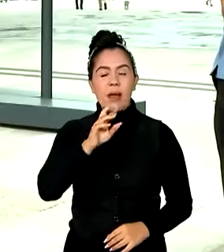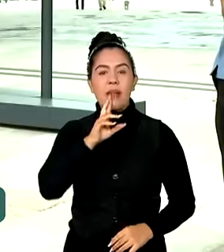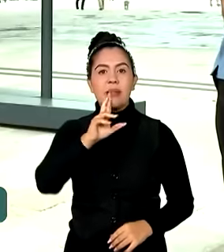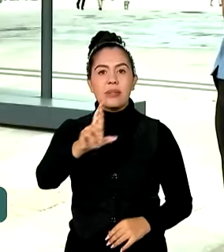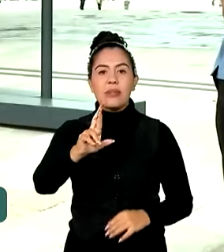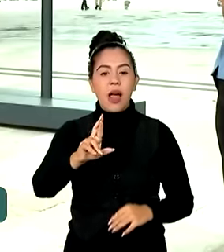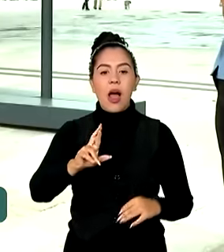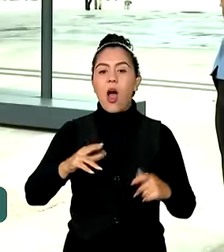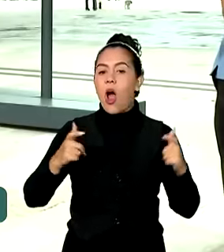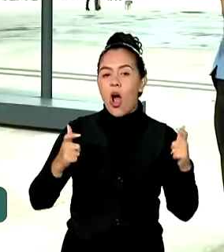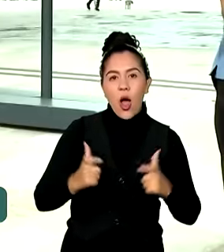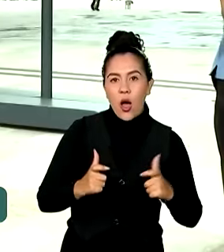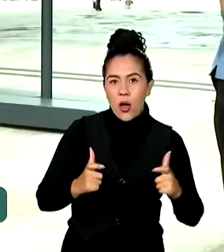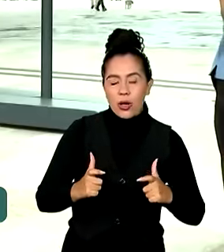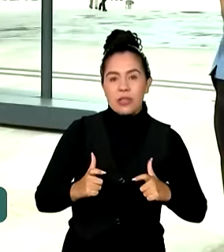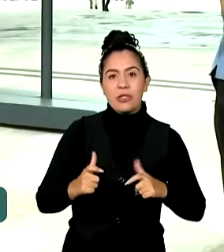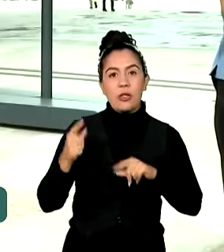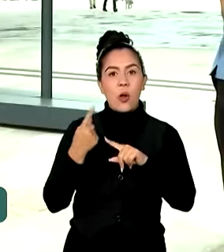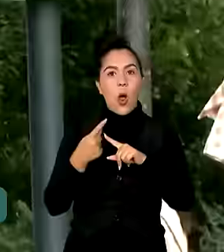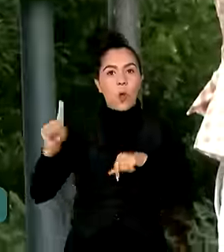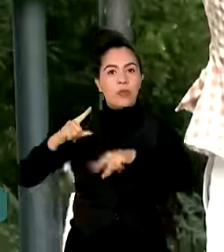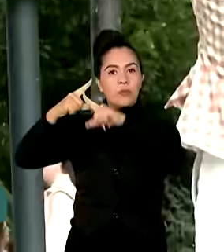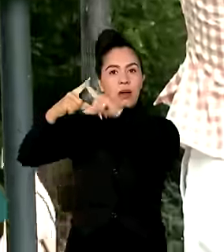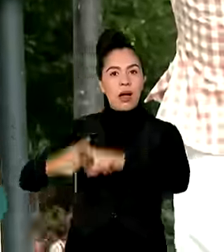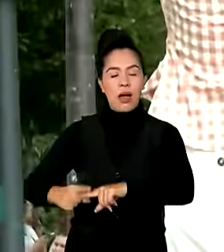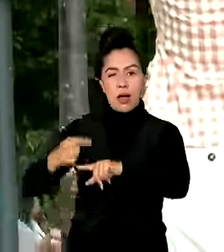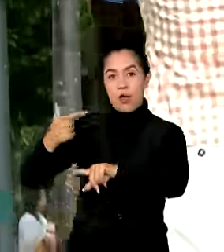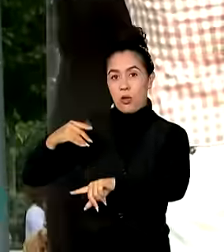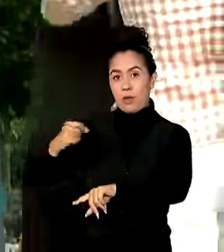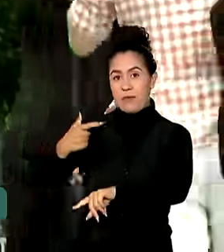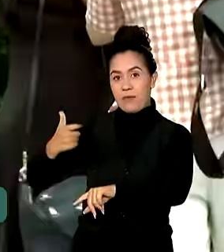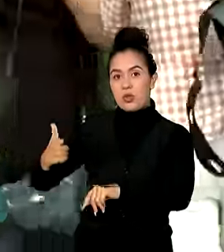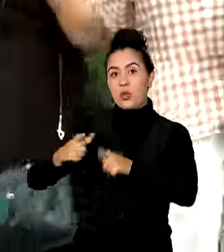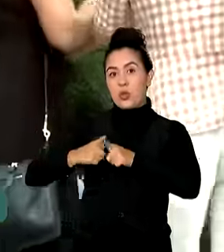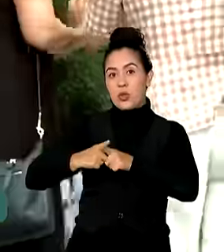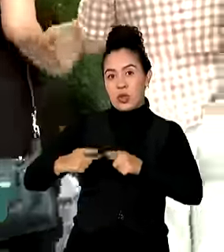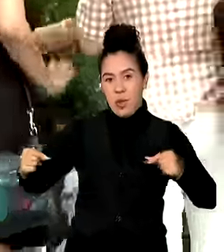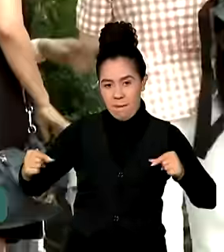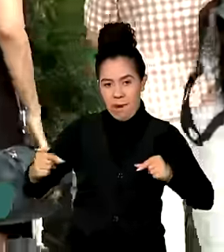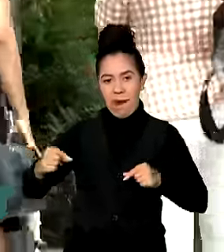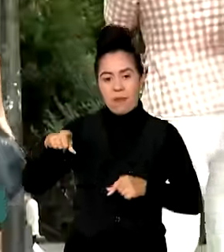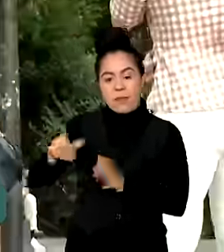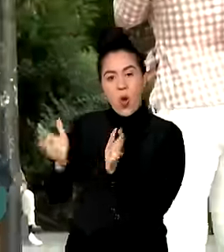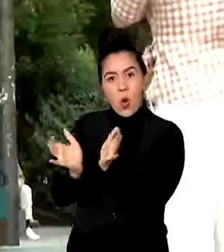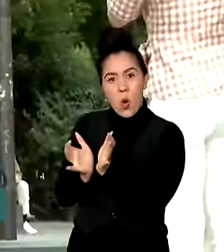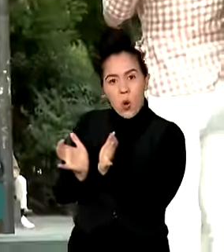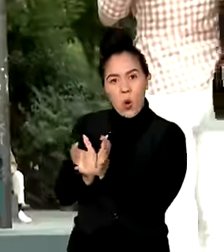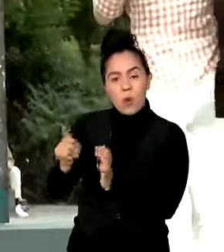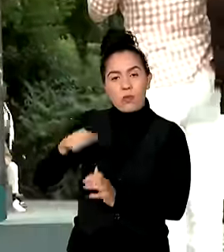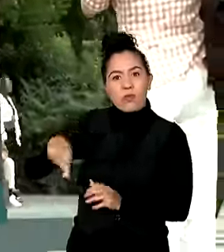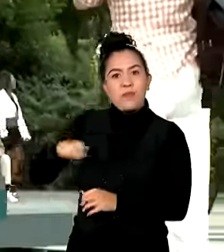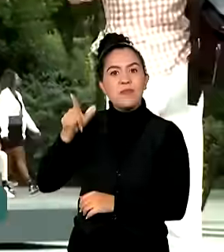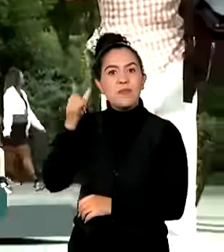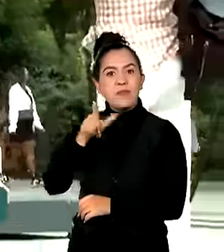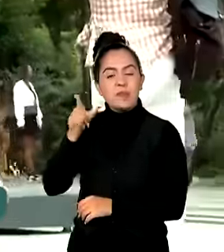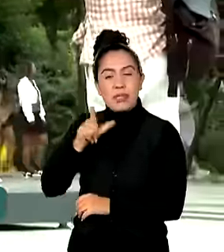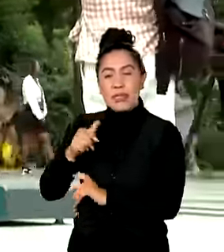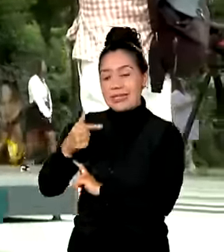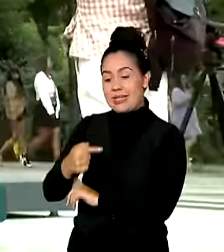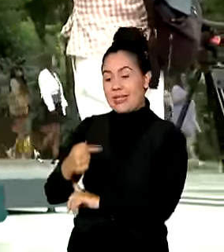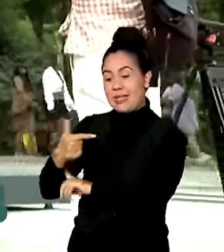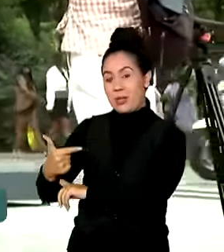exatamente na última edição, em 2021, no Japão, quando a delegação brasileira faturou 72